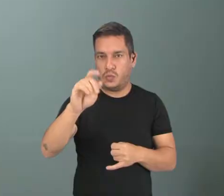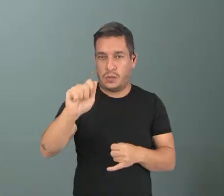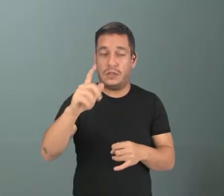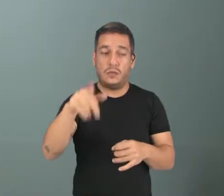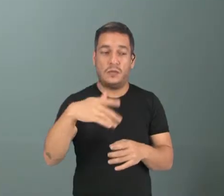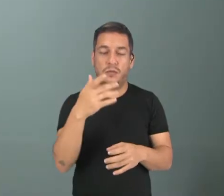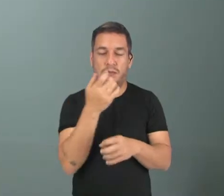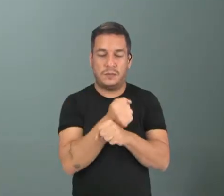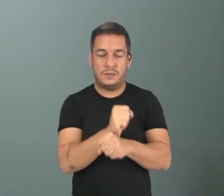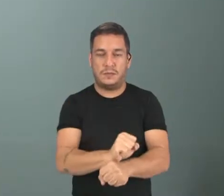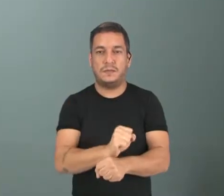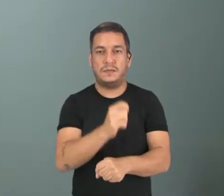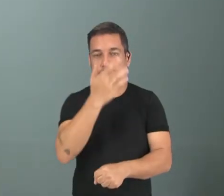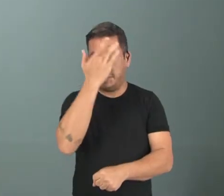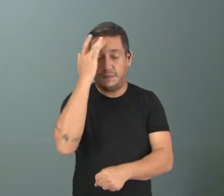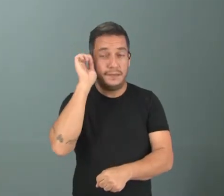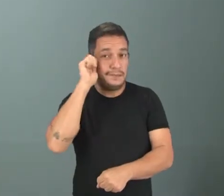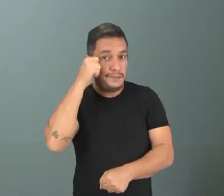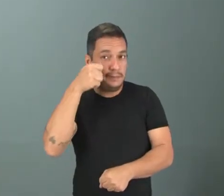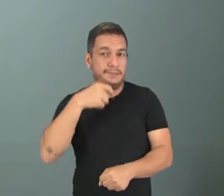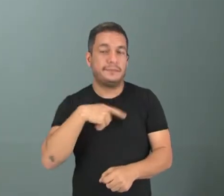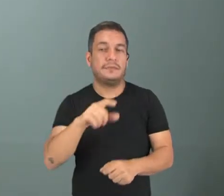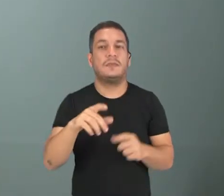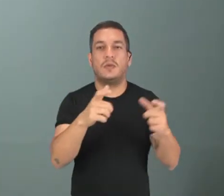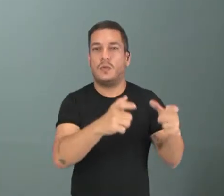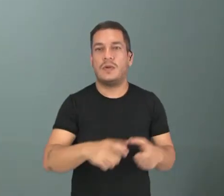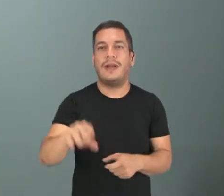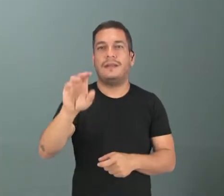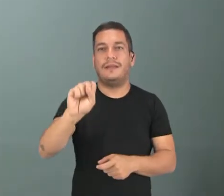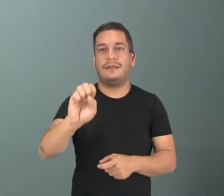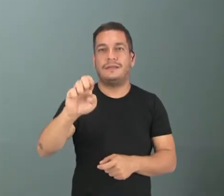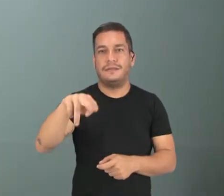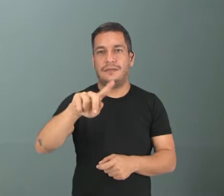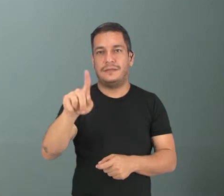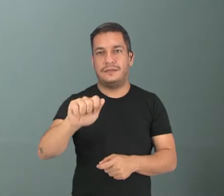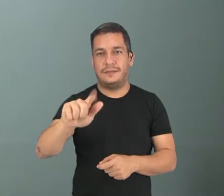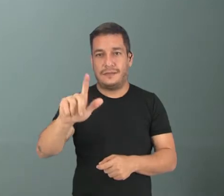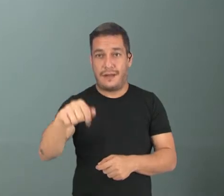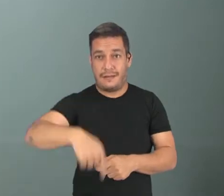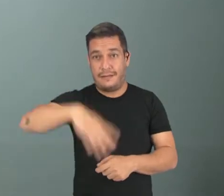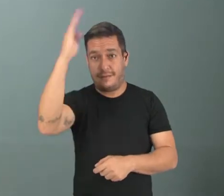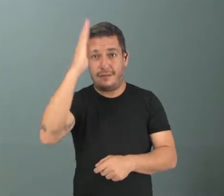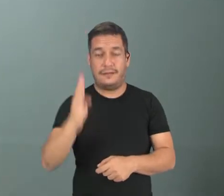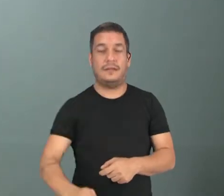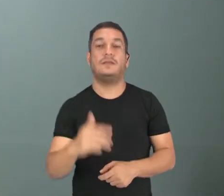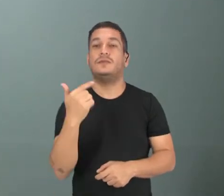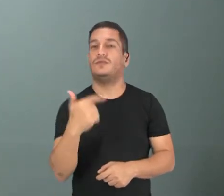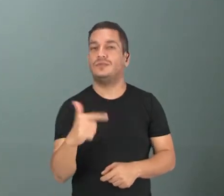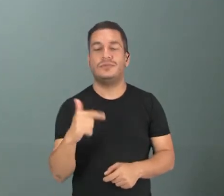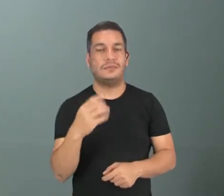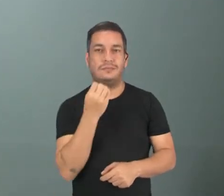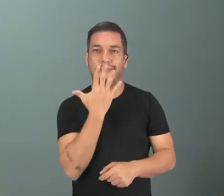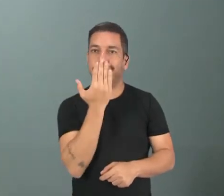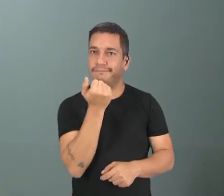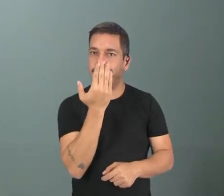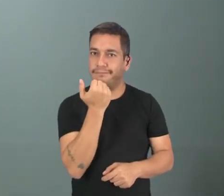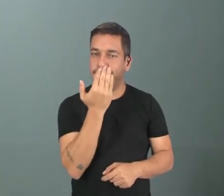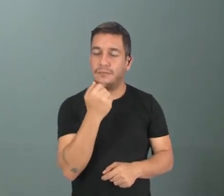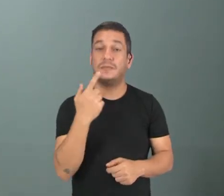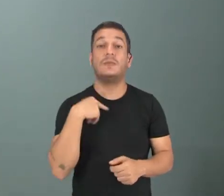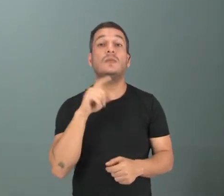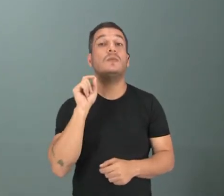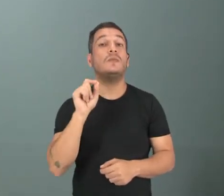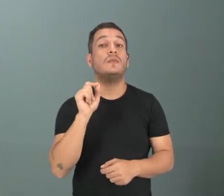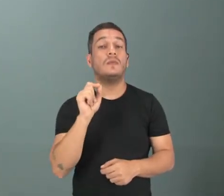na senzala, que é o local onde eles viviam aqui no Brasil, eles não tinham uma boa alimentação, então eles se